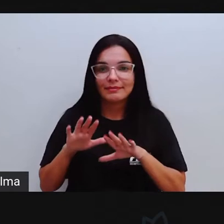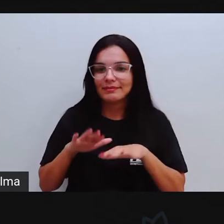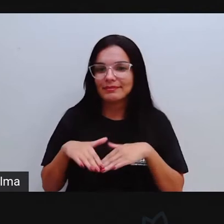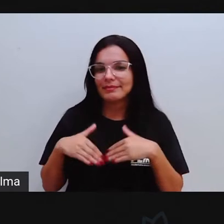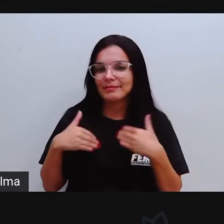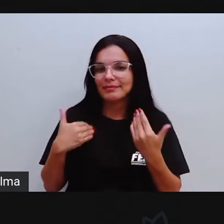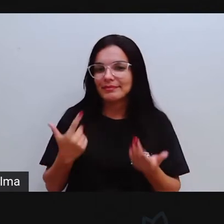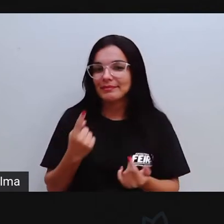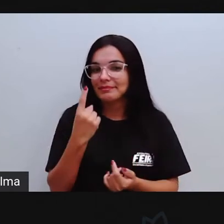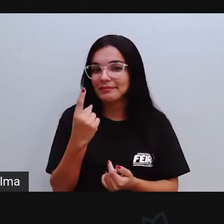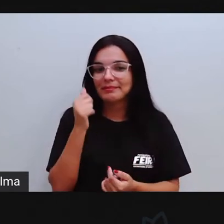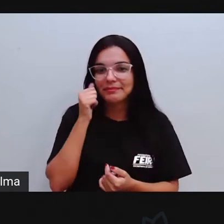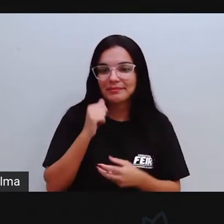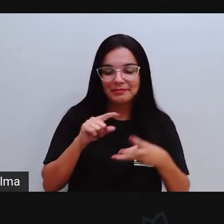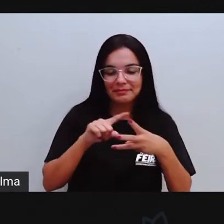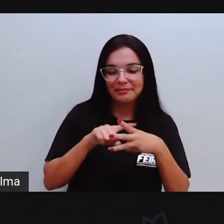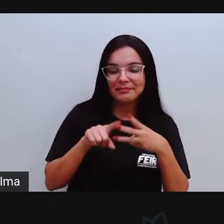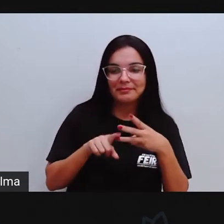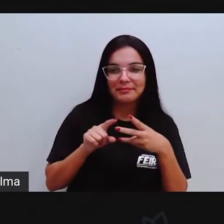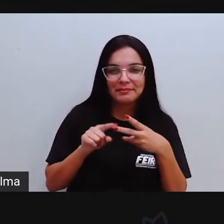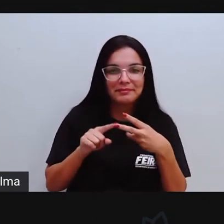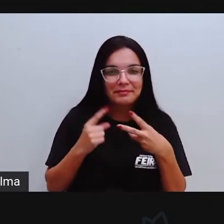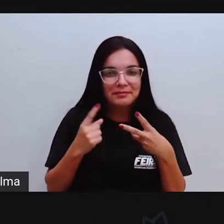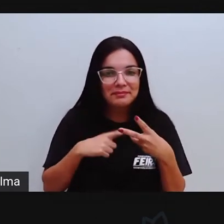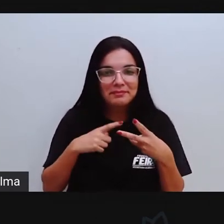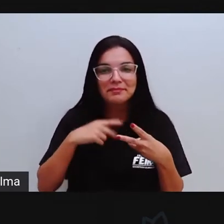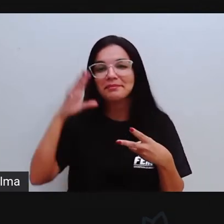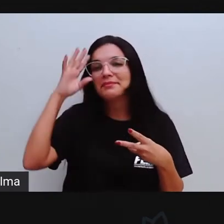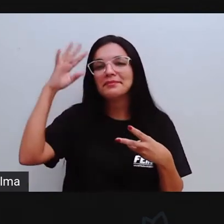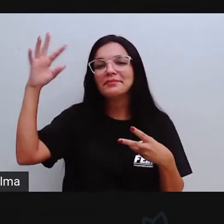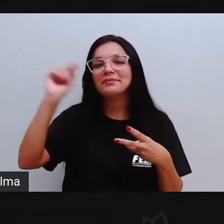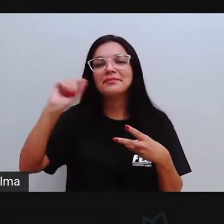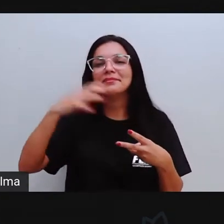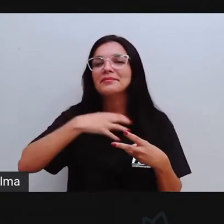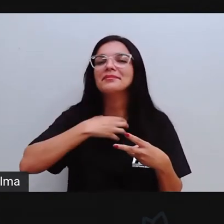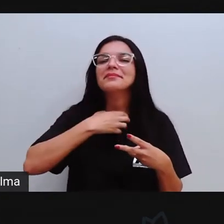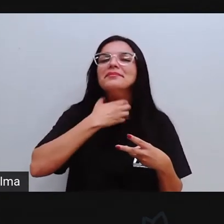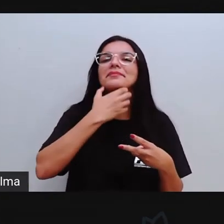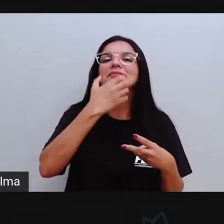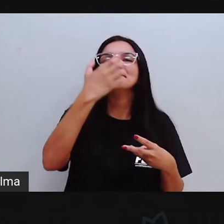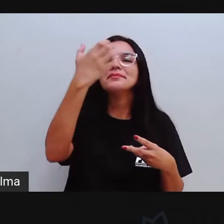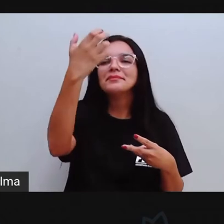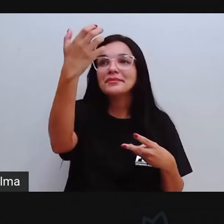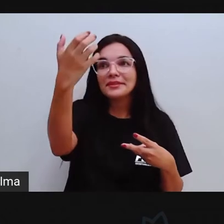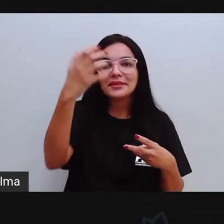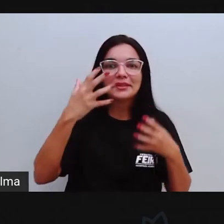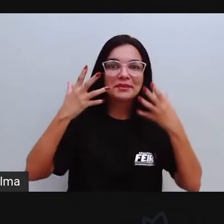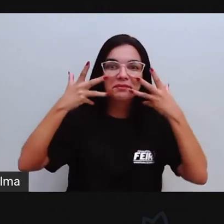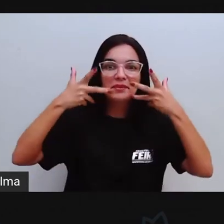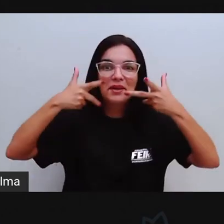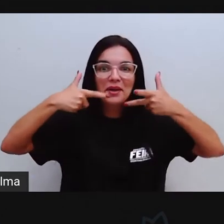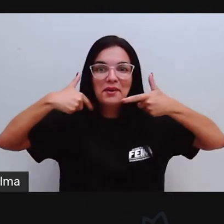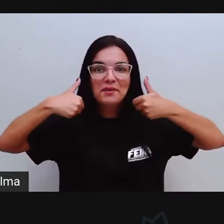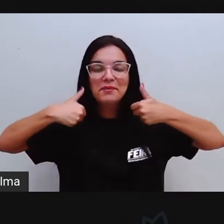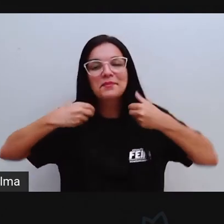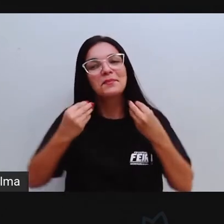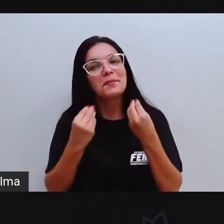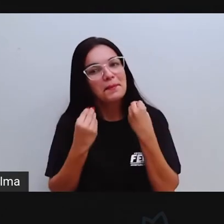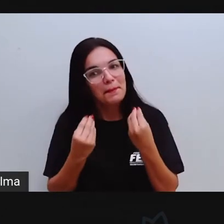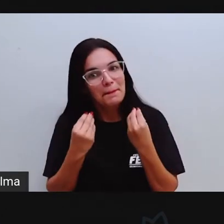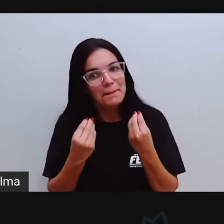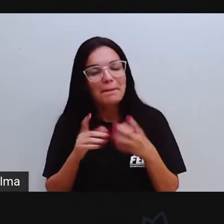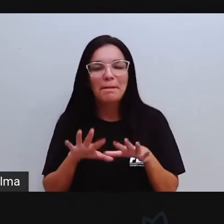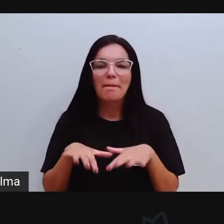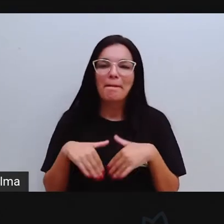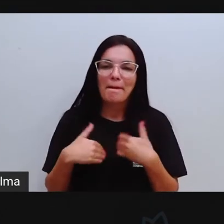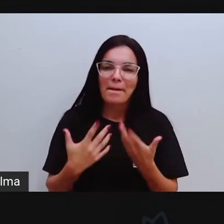Uma das meninas tem o sonho de ter uma zebra, um leão. Então, são